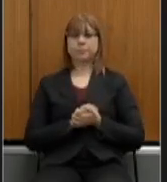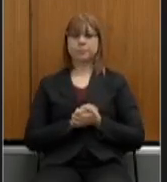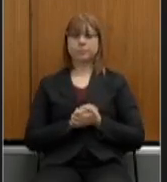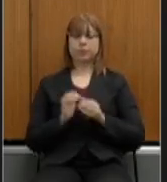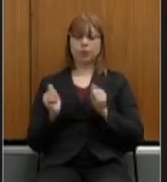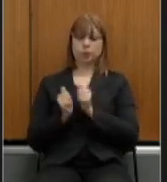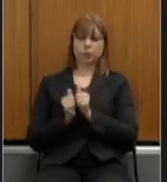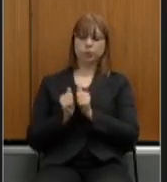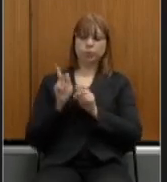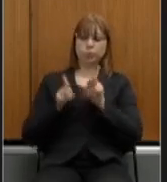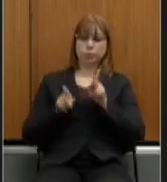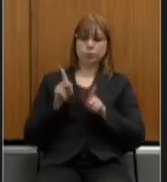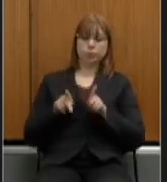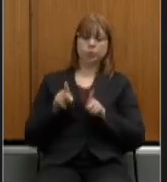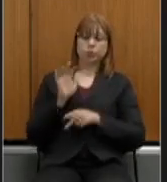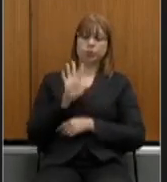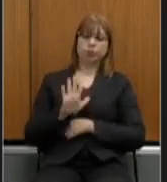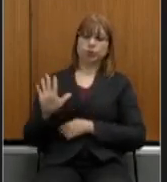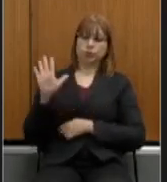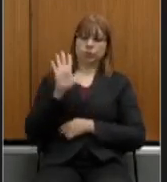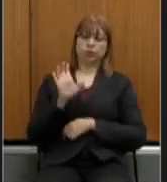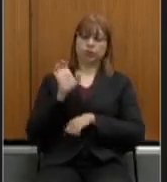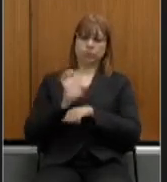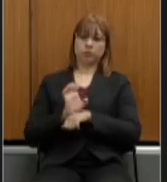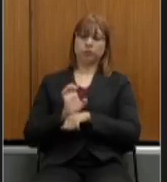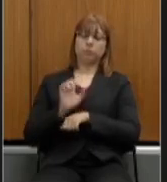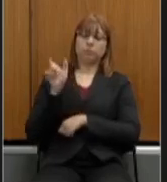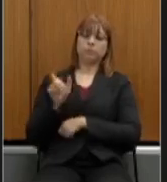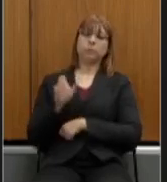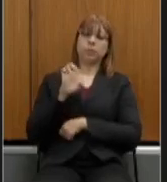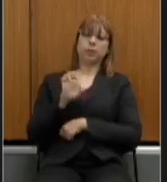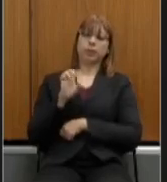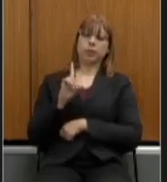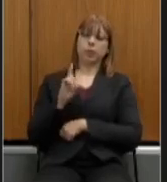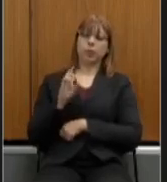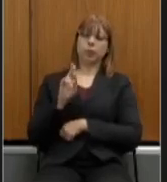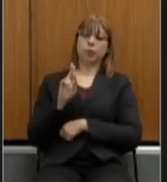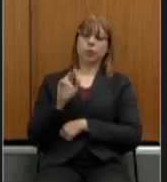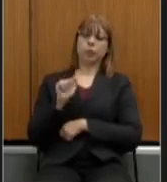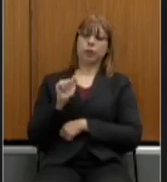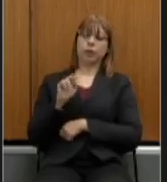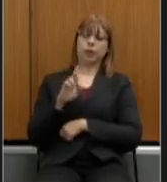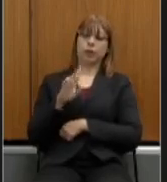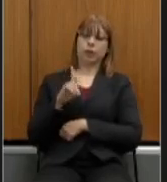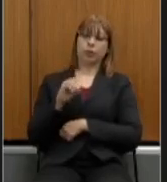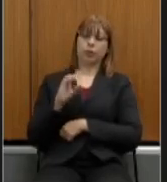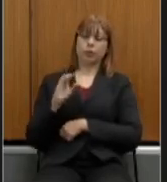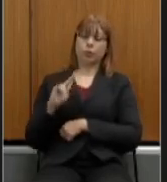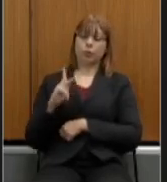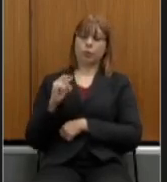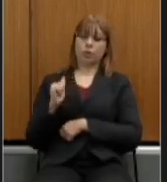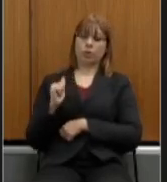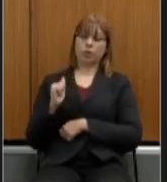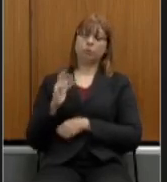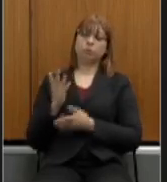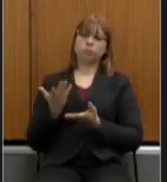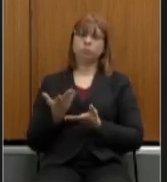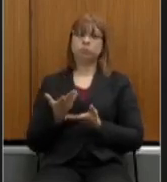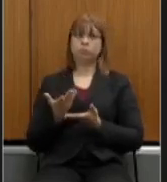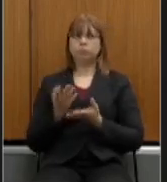Procurador Geral do Estado doutor Eduardo Cunha da Costa eu vou me ater se me permitires